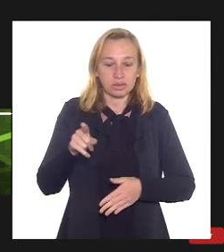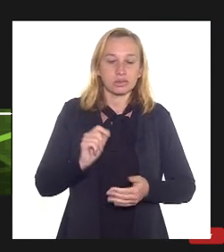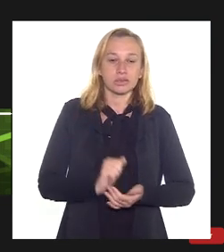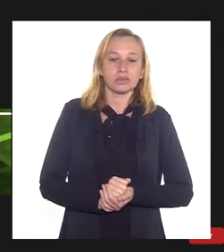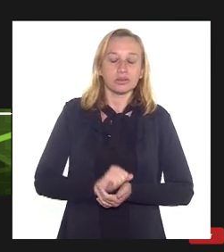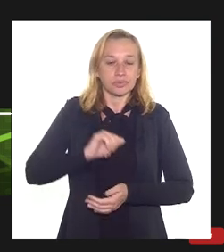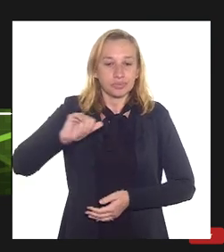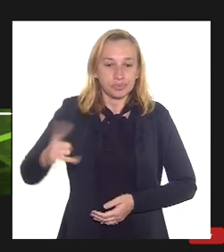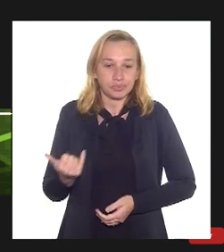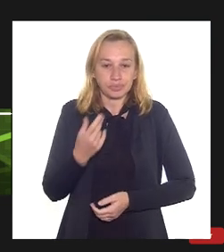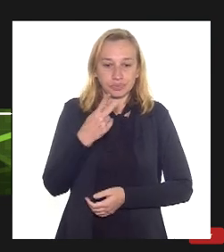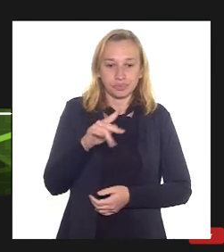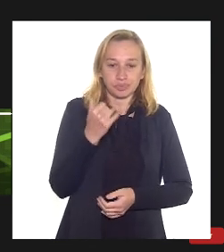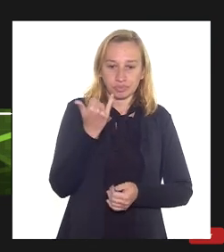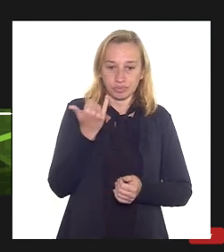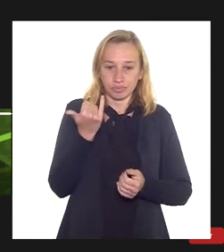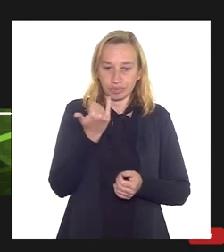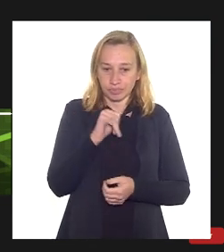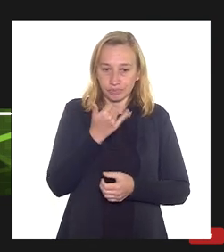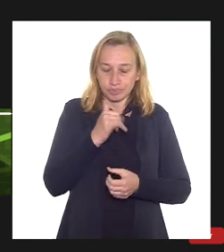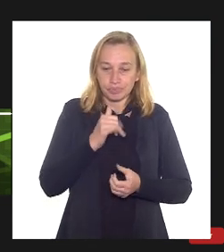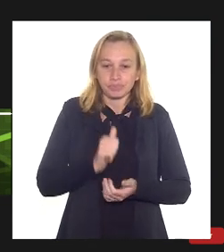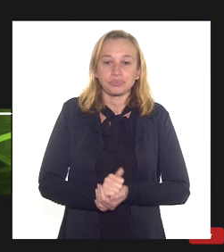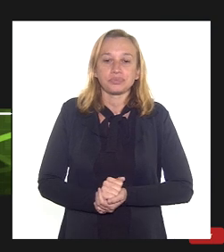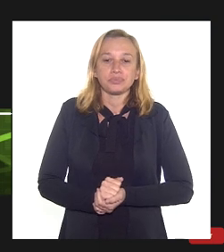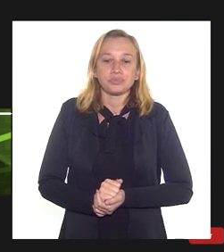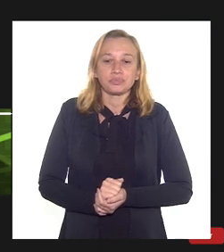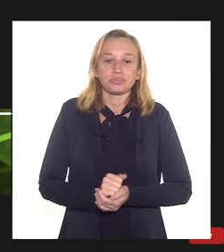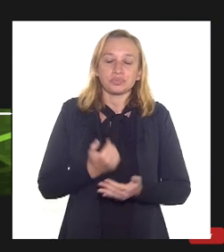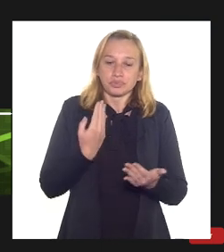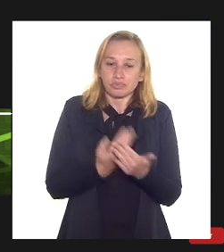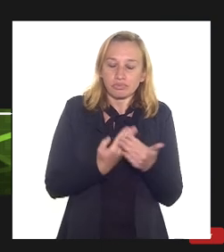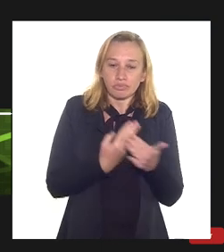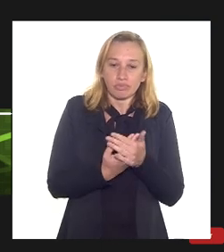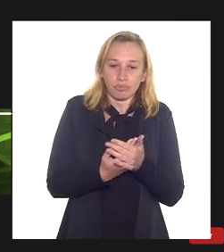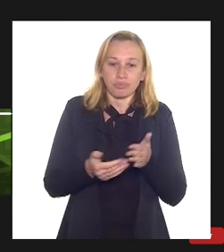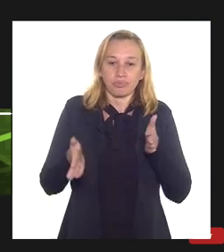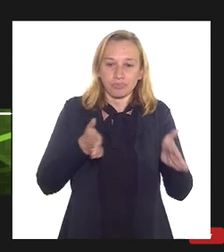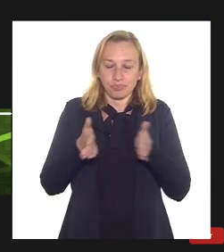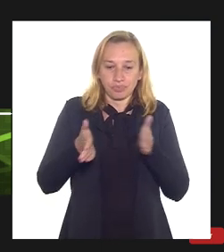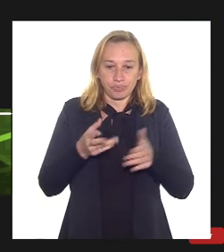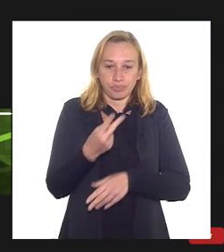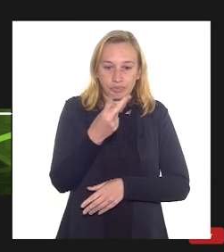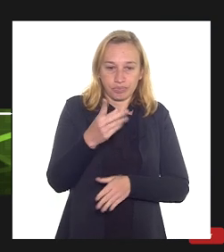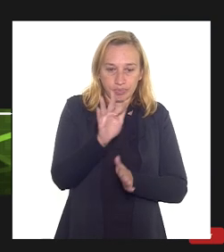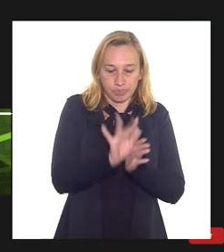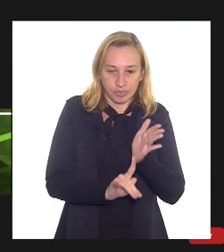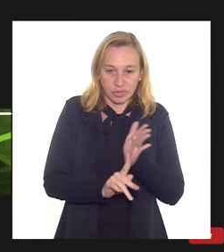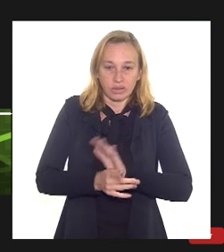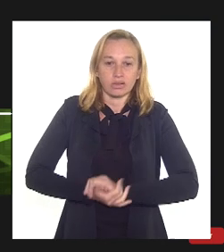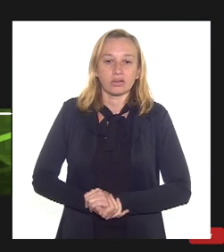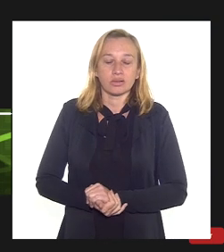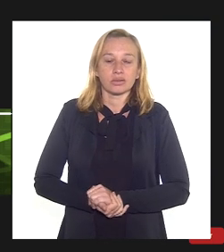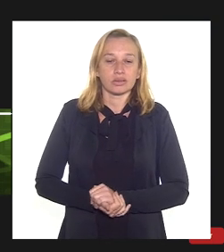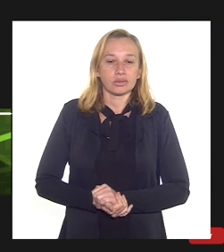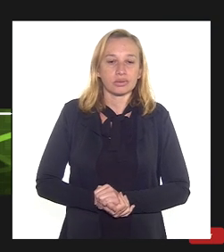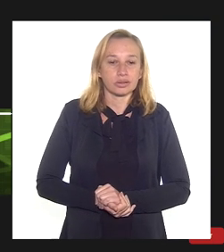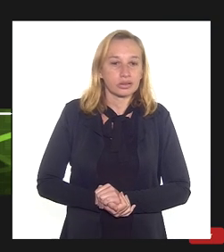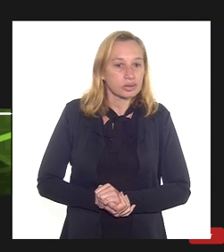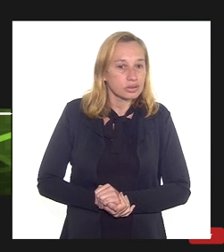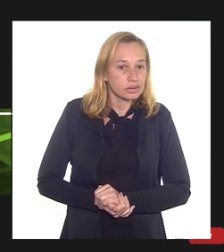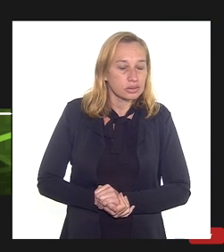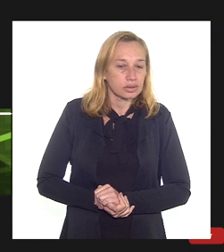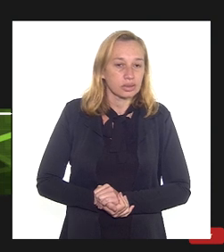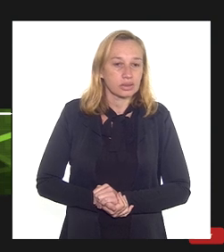aproveitando as suas sinergias. Nós estamos, então, em fase de estudos para esses dois projetos. A unidade de